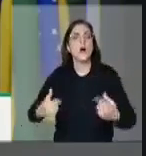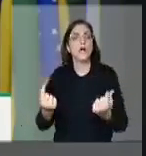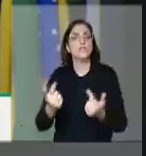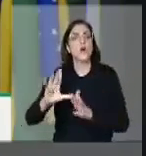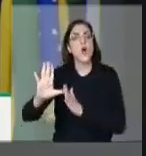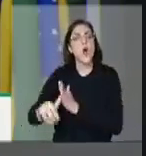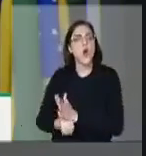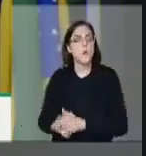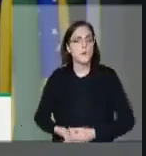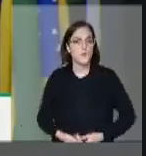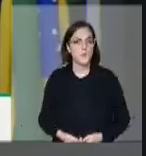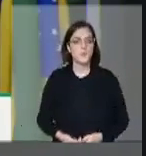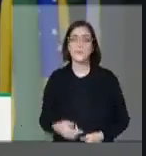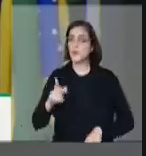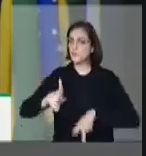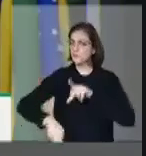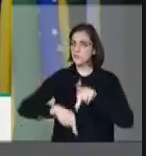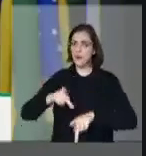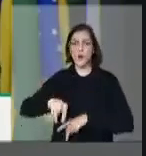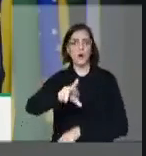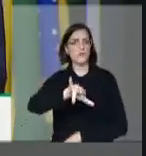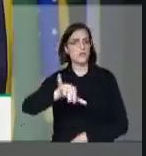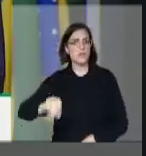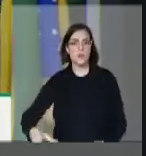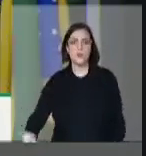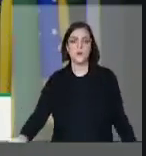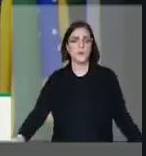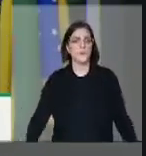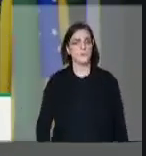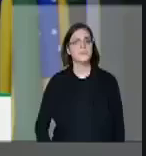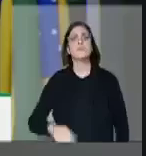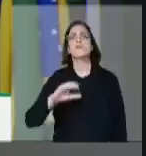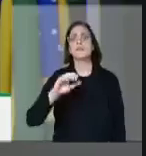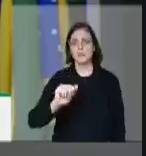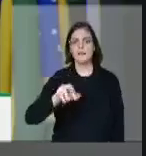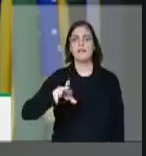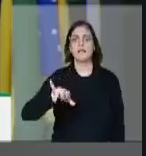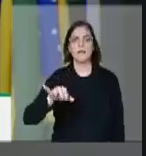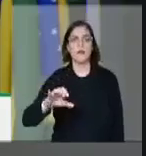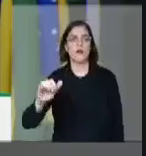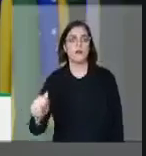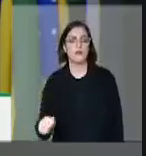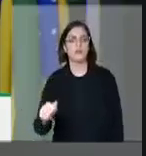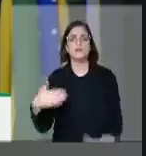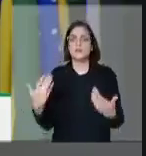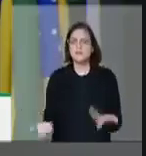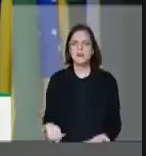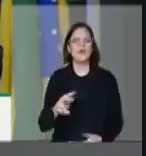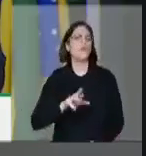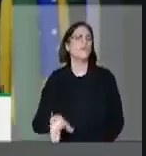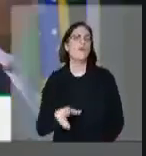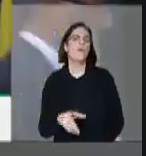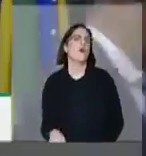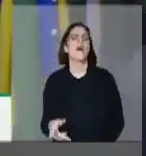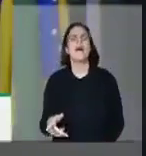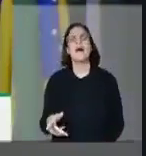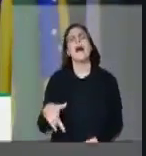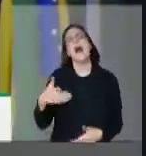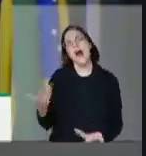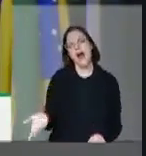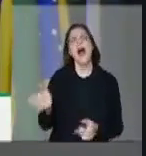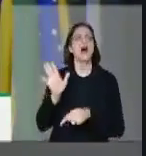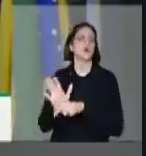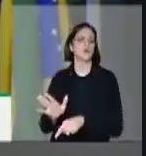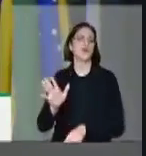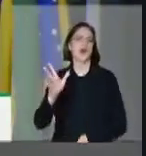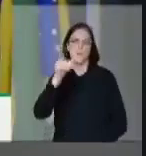Foi roubado dos cariocas. Portanto, não é atender ao prefeito Marcelo Crivella, é atender